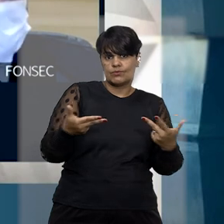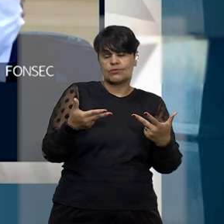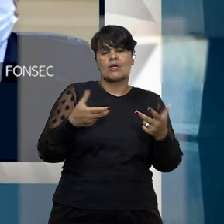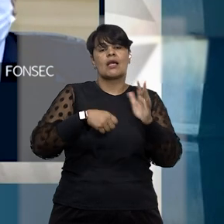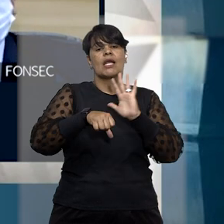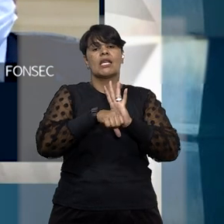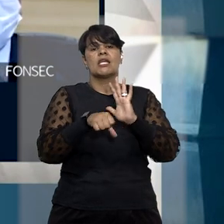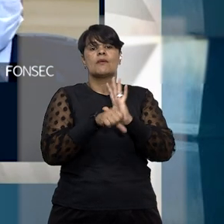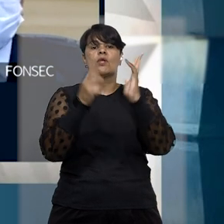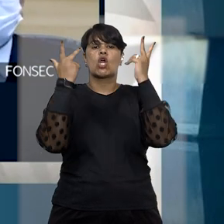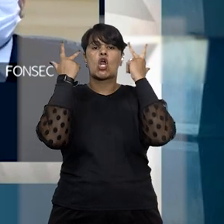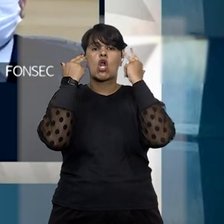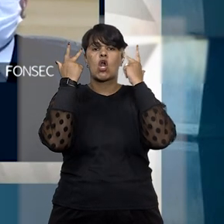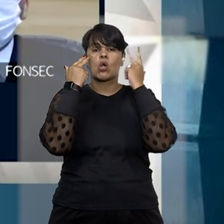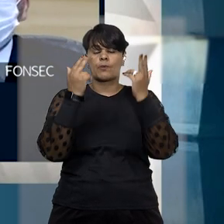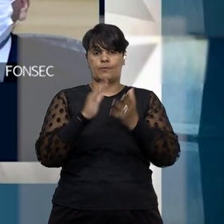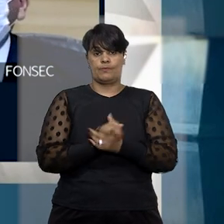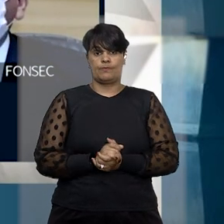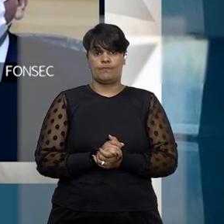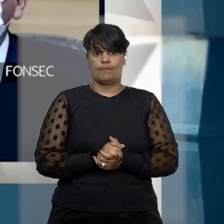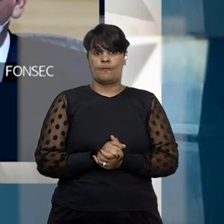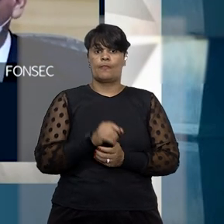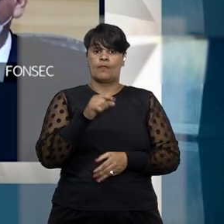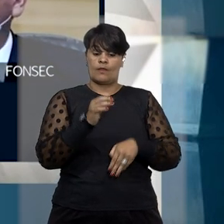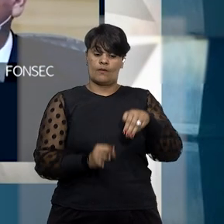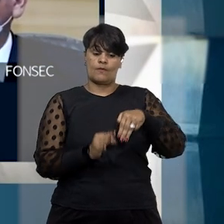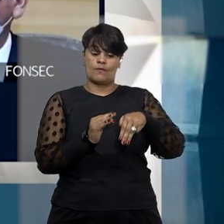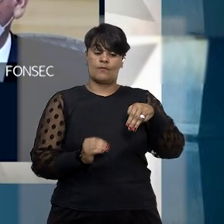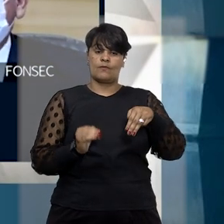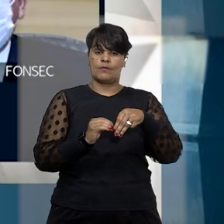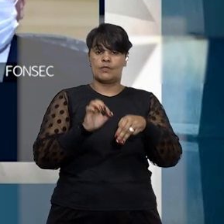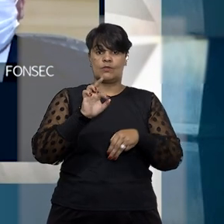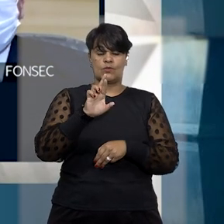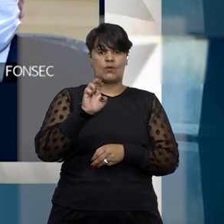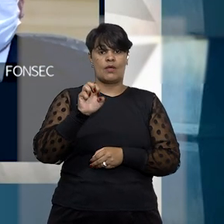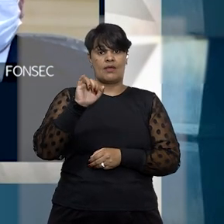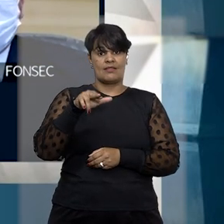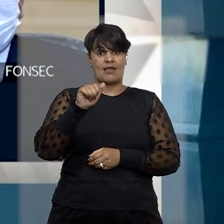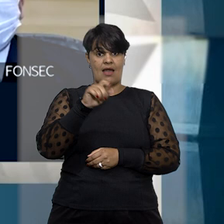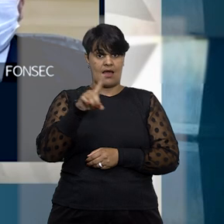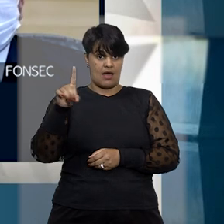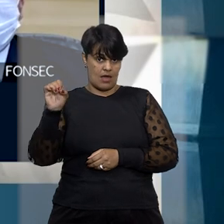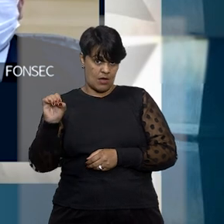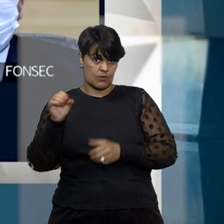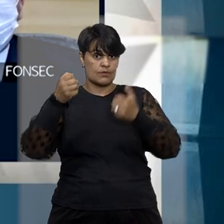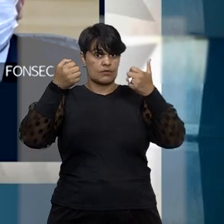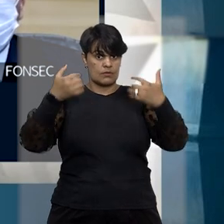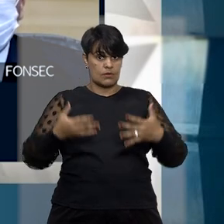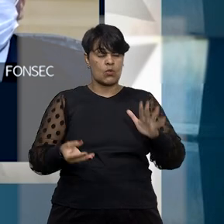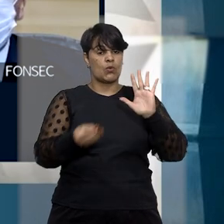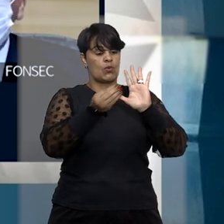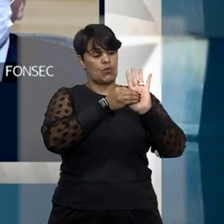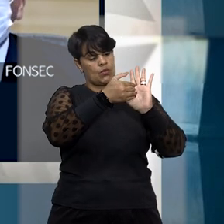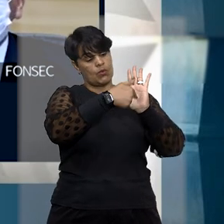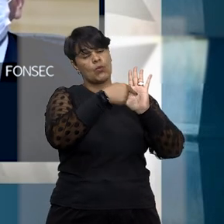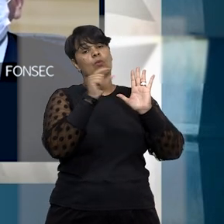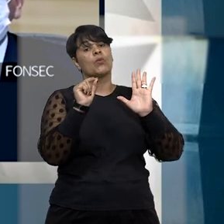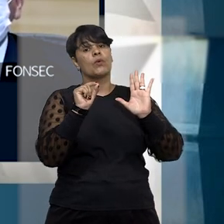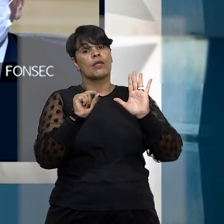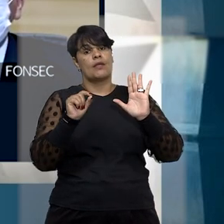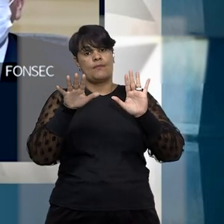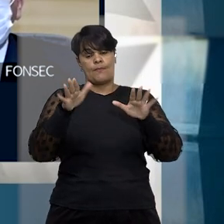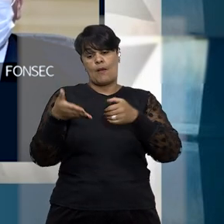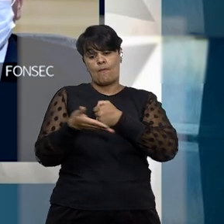relator do habeas corpus, ministro Reinaldo Soares da Fonseca, explicou no voto que, com base na Constituição Federal,